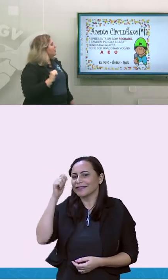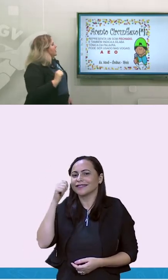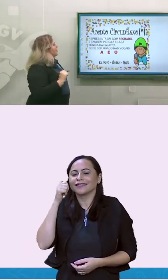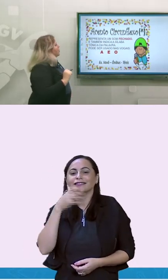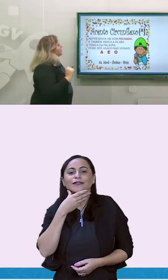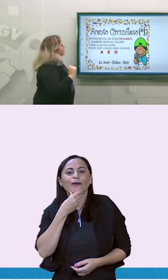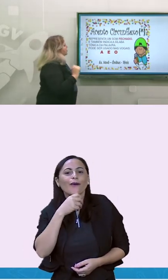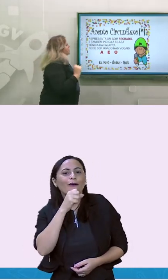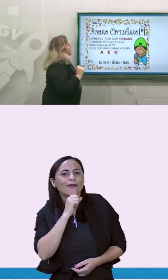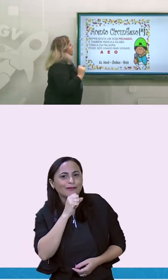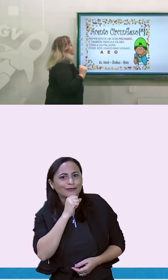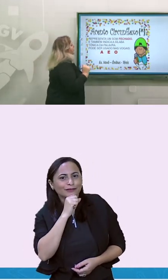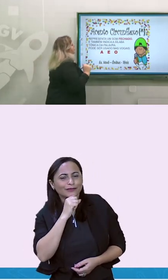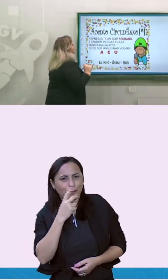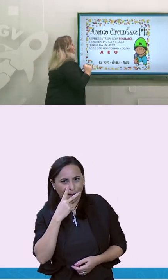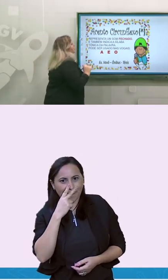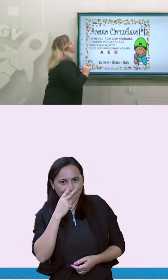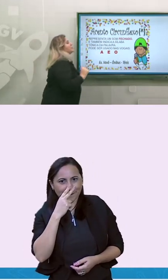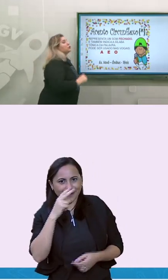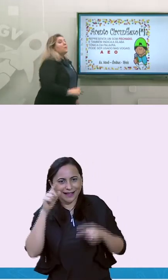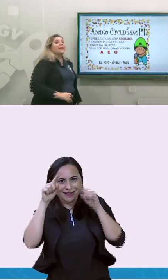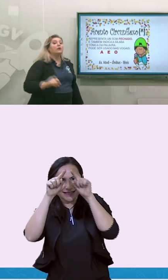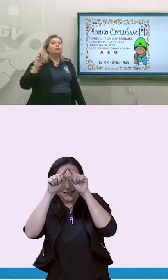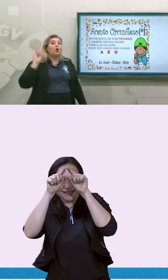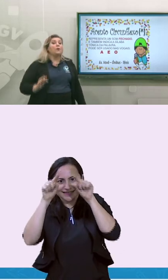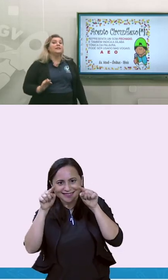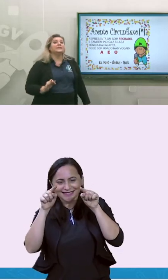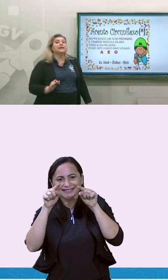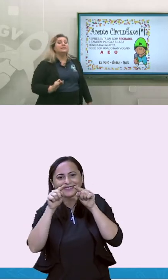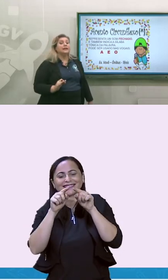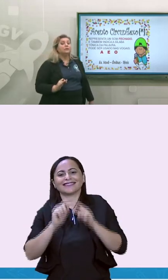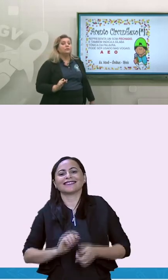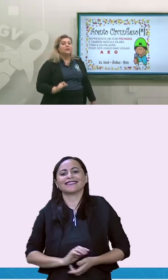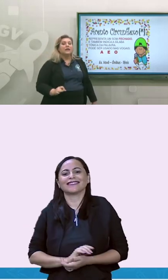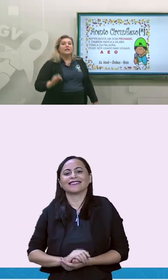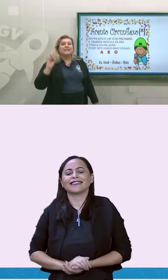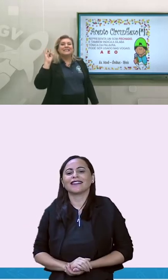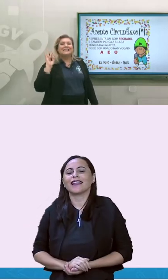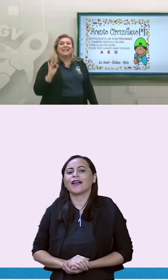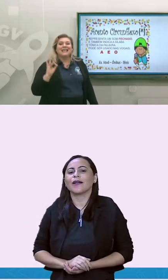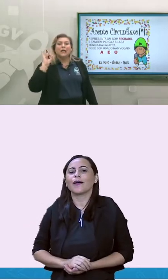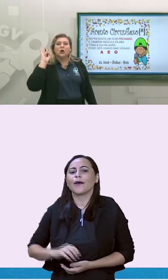da vogal como se fosse realmente o chapéuzinho. Mas como é que é o nome desse acento?